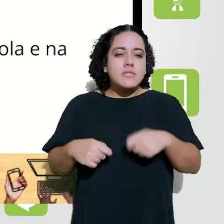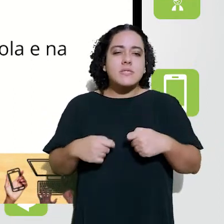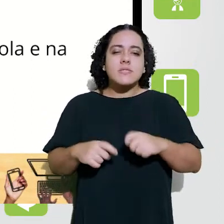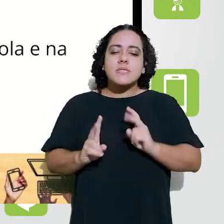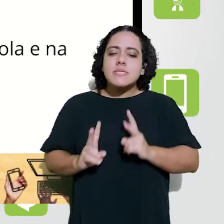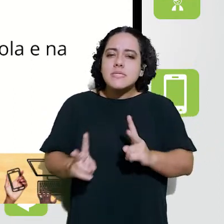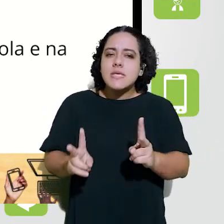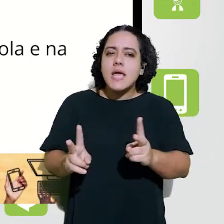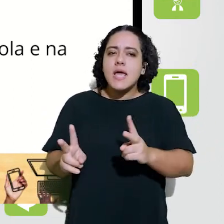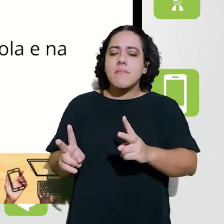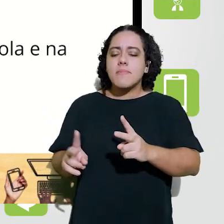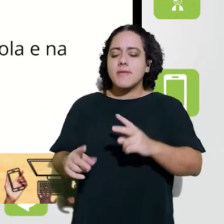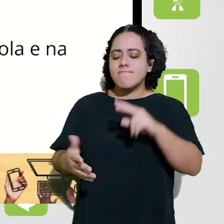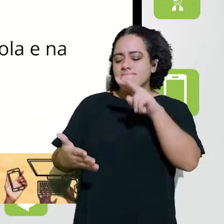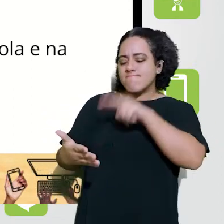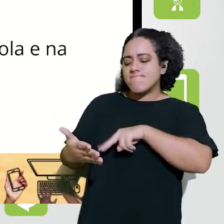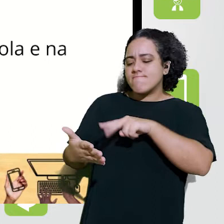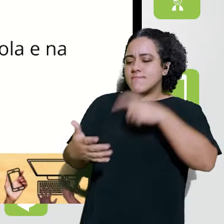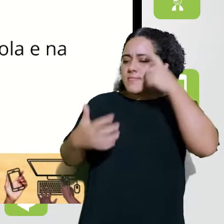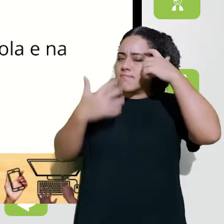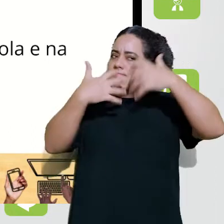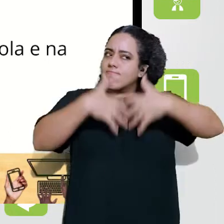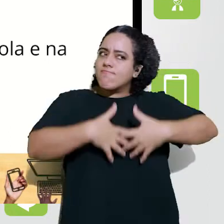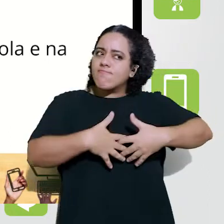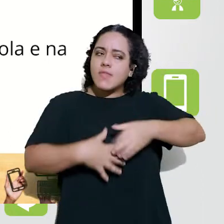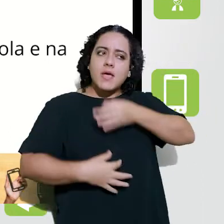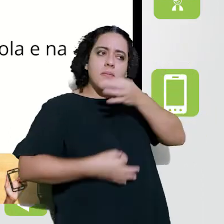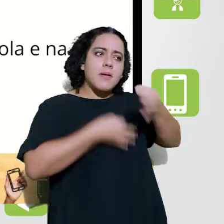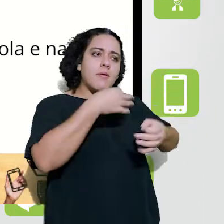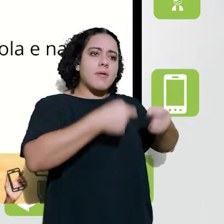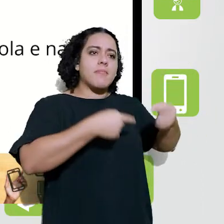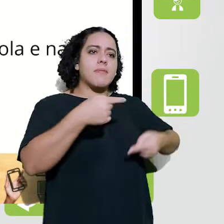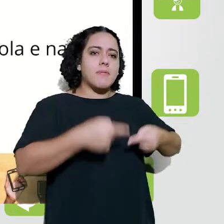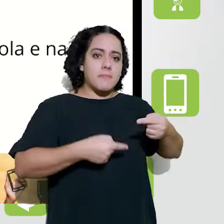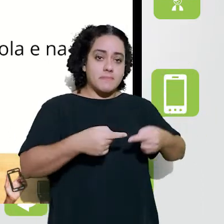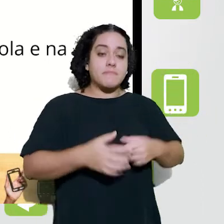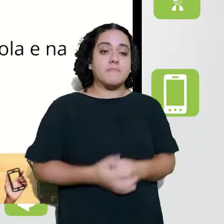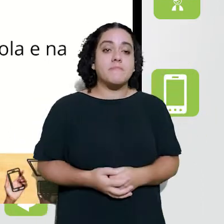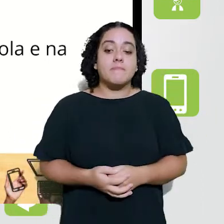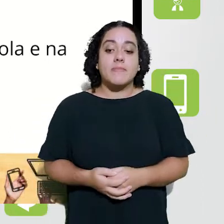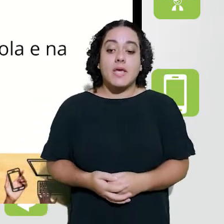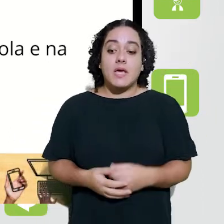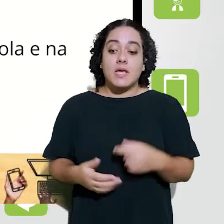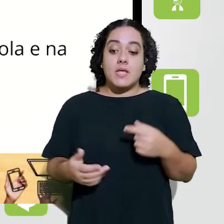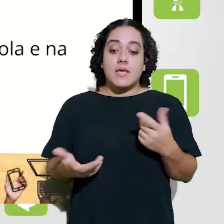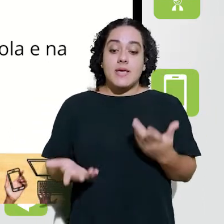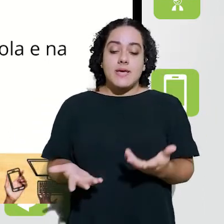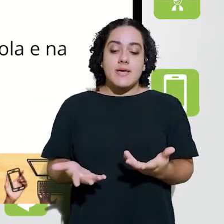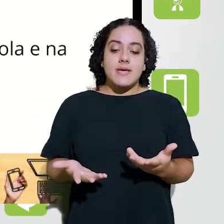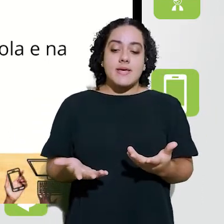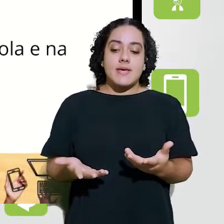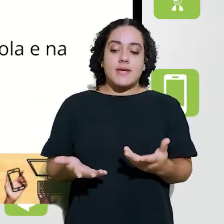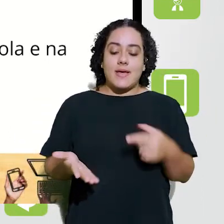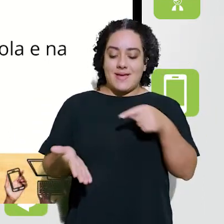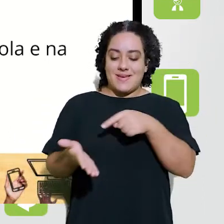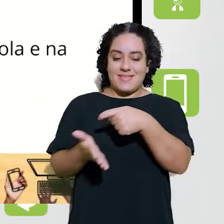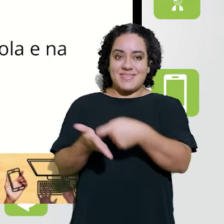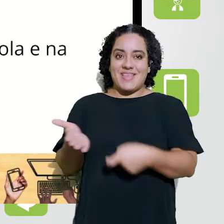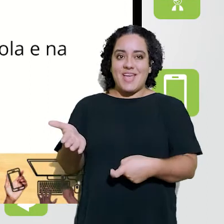muito claro que a gente precisa, em vários momentos, problematizar toda essa inovação a a gente é